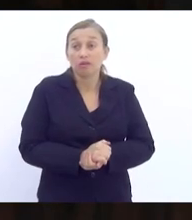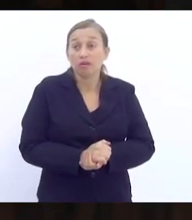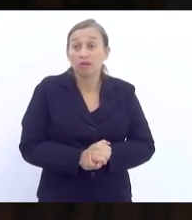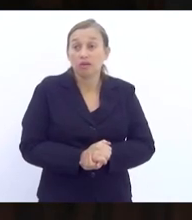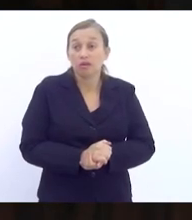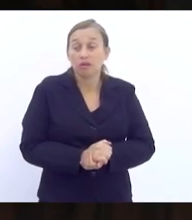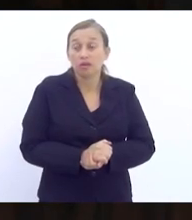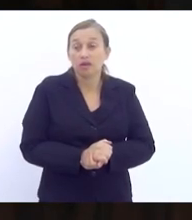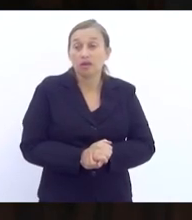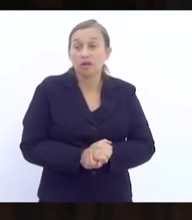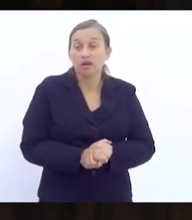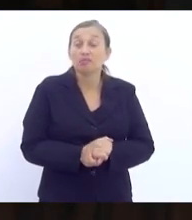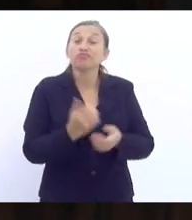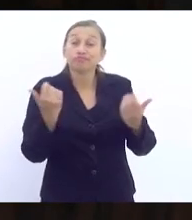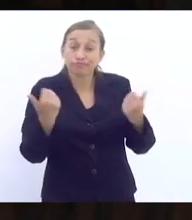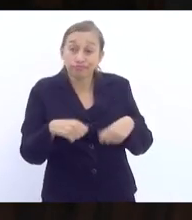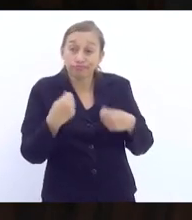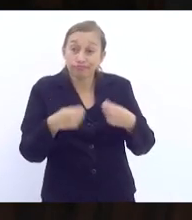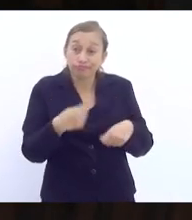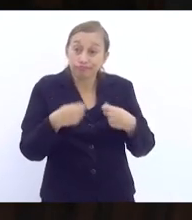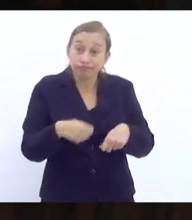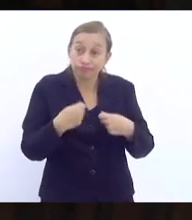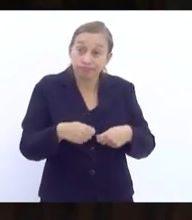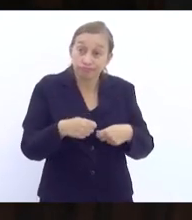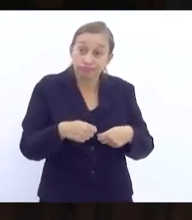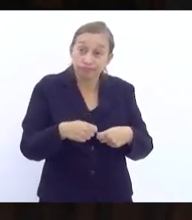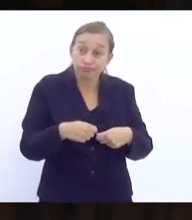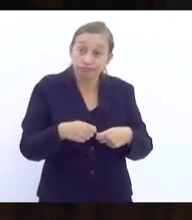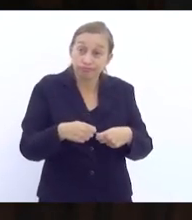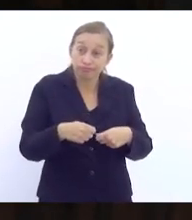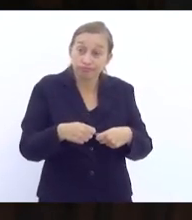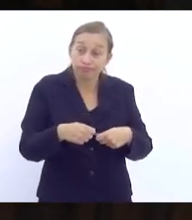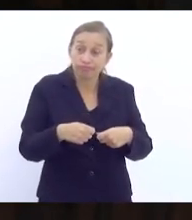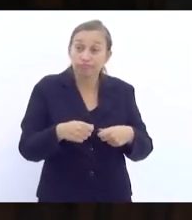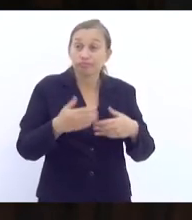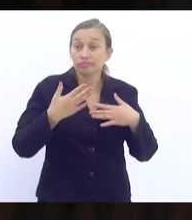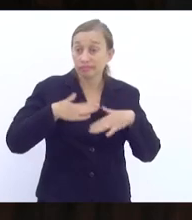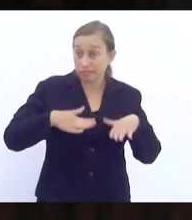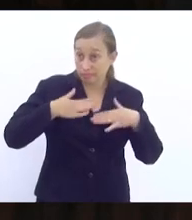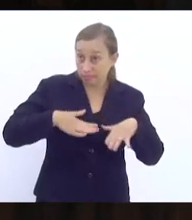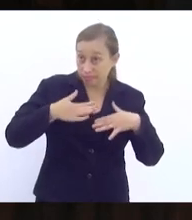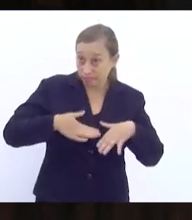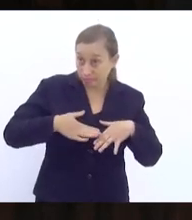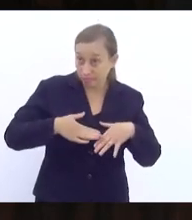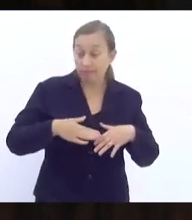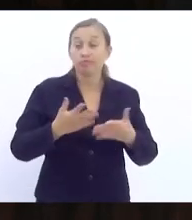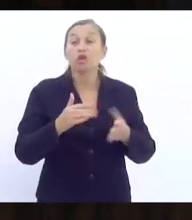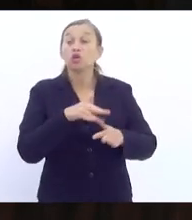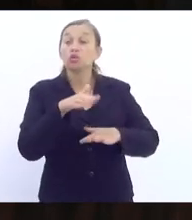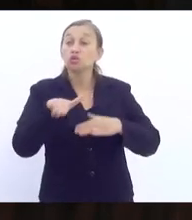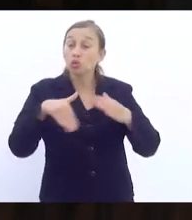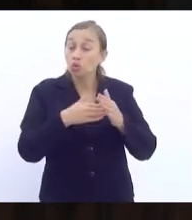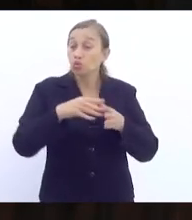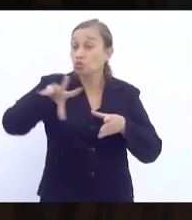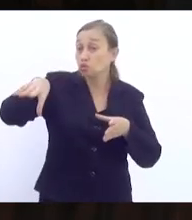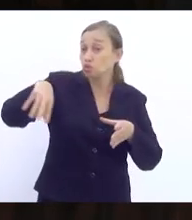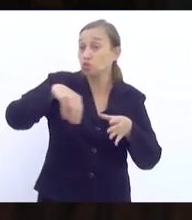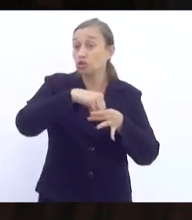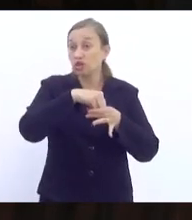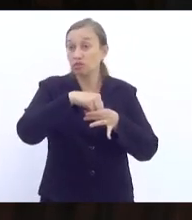necessários para nos apaziguar e colocar todos dentro de uma